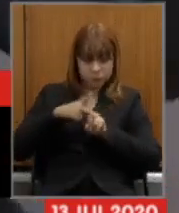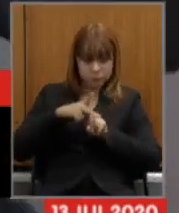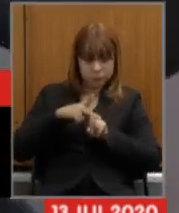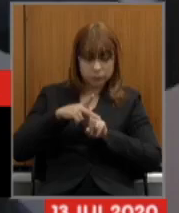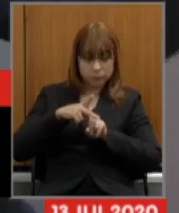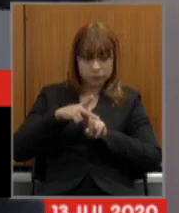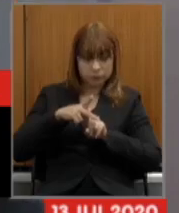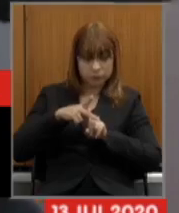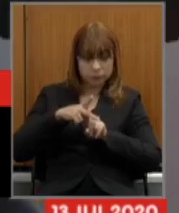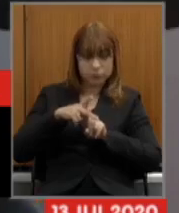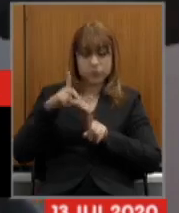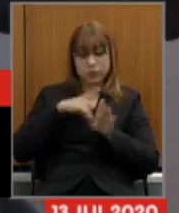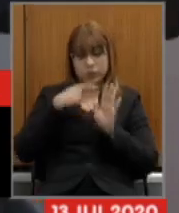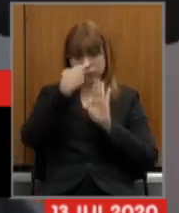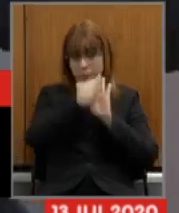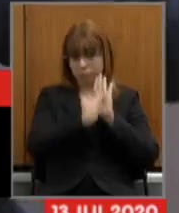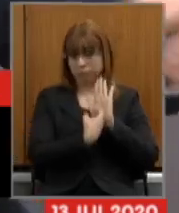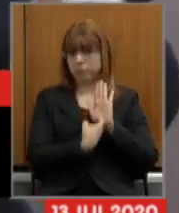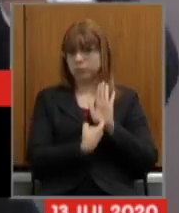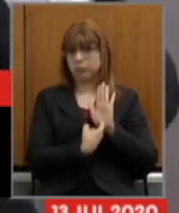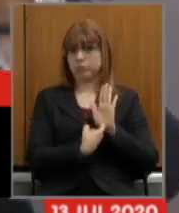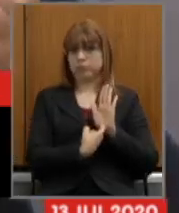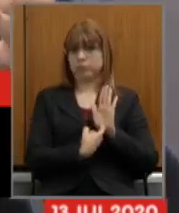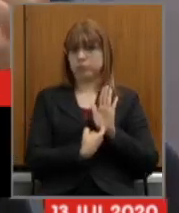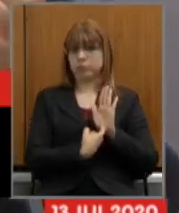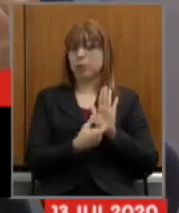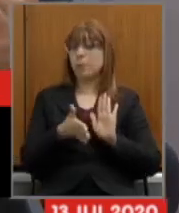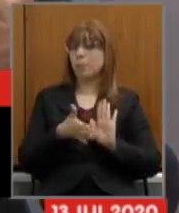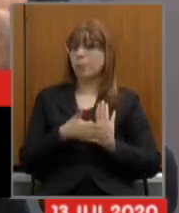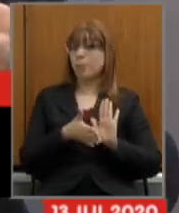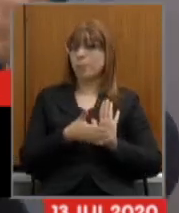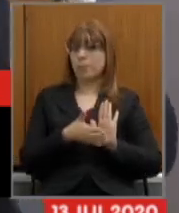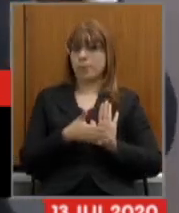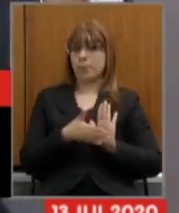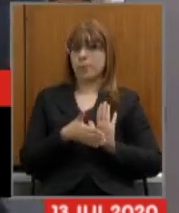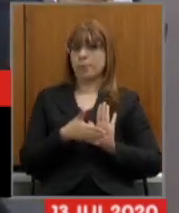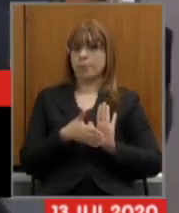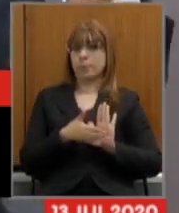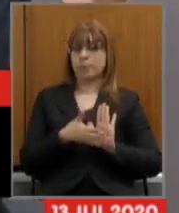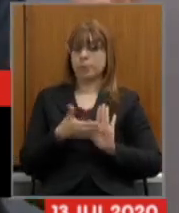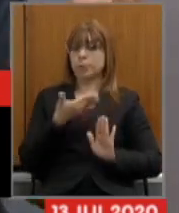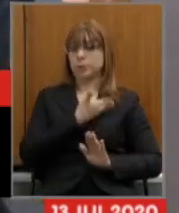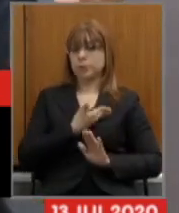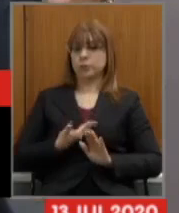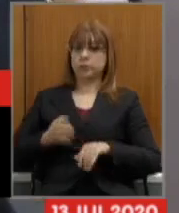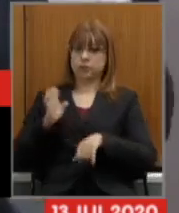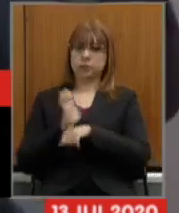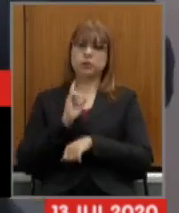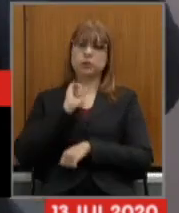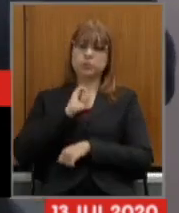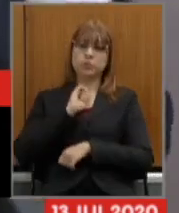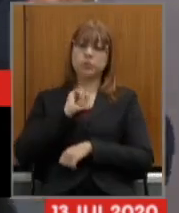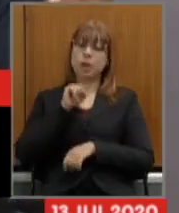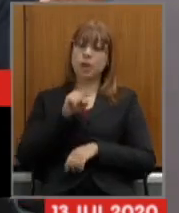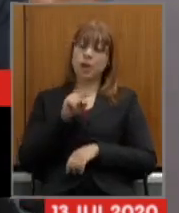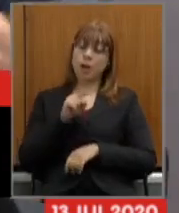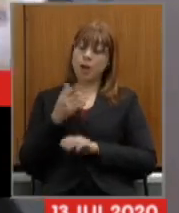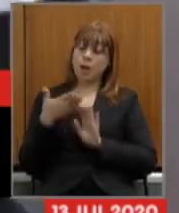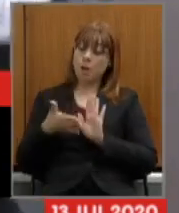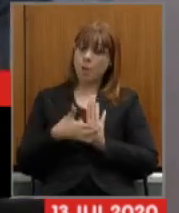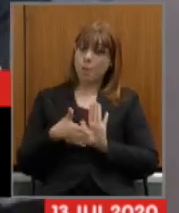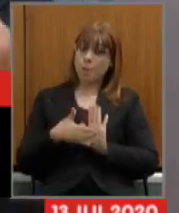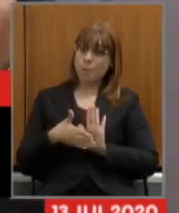ela tem um texto hoje que é uma proposta do governo do estado de Minas Gerais e essa proposta